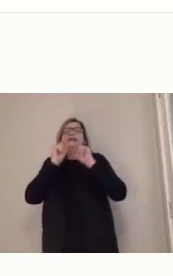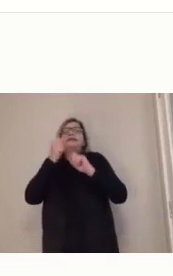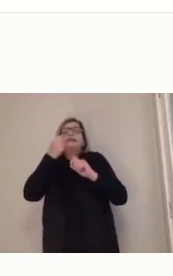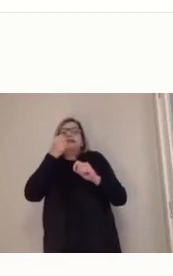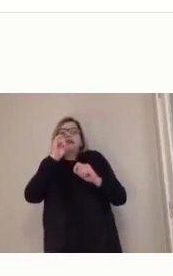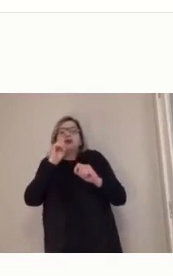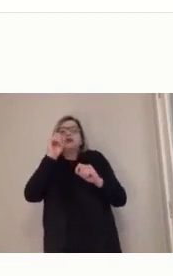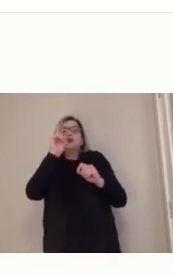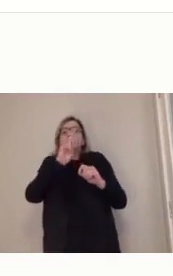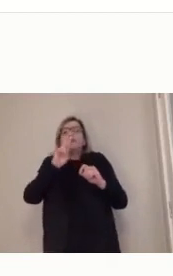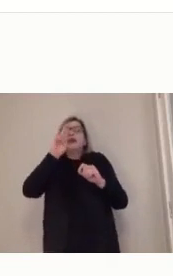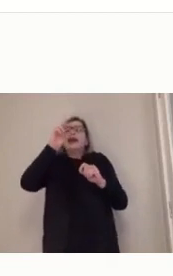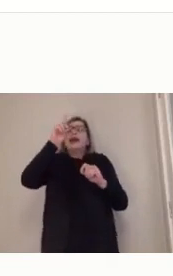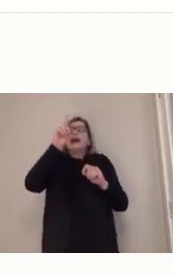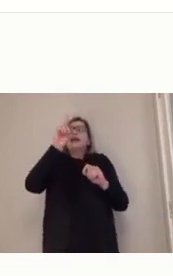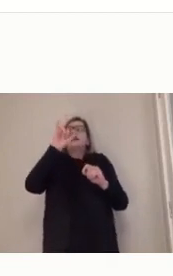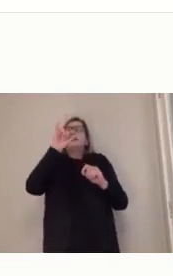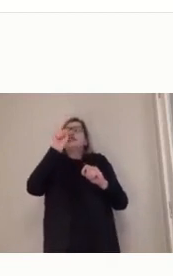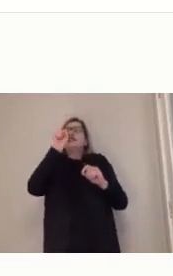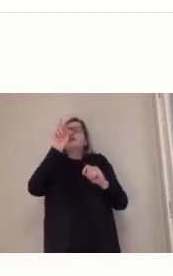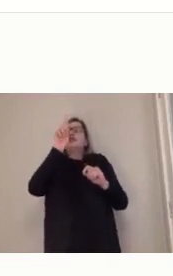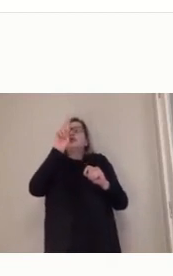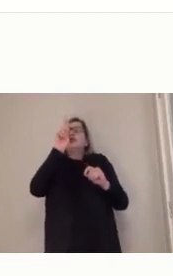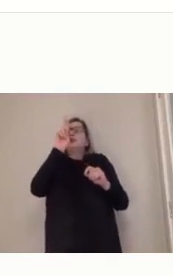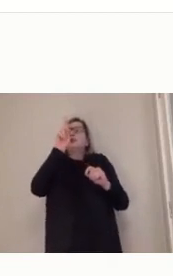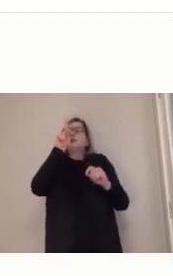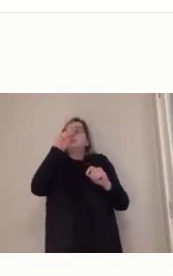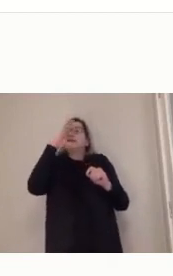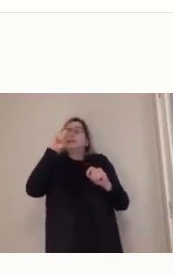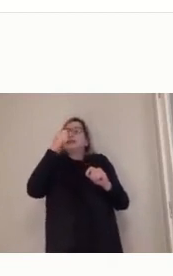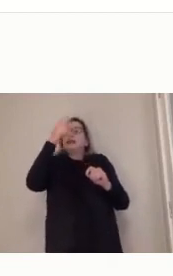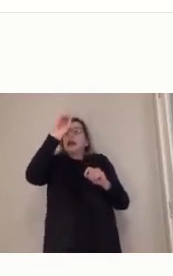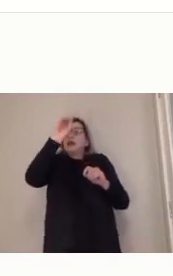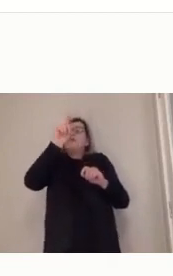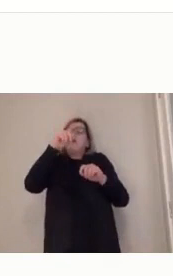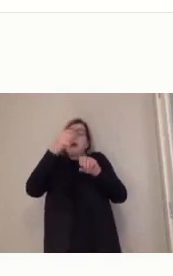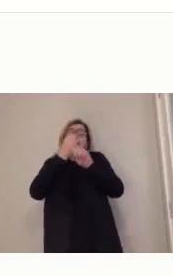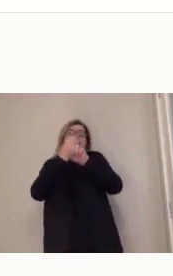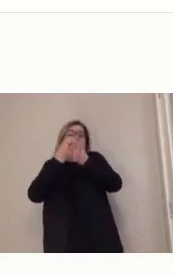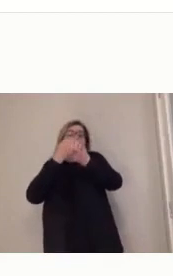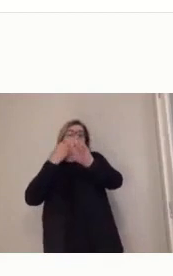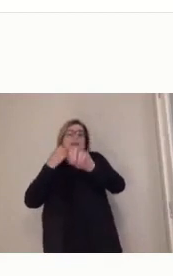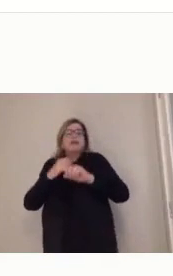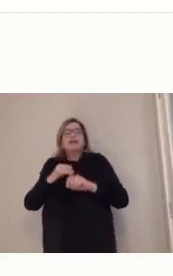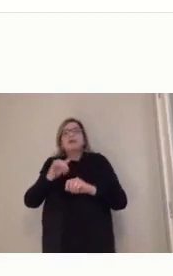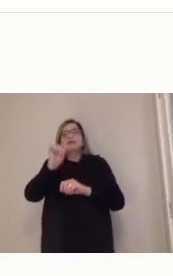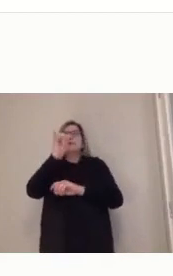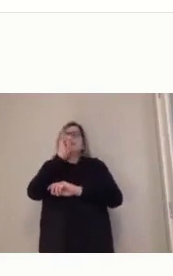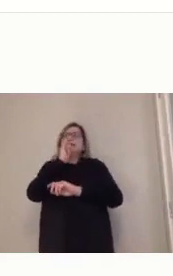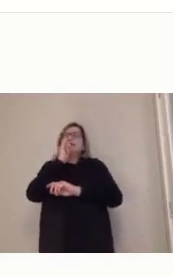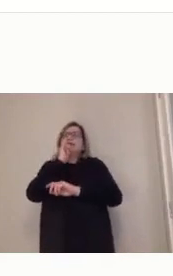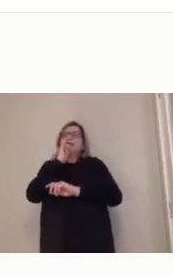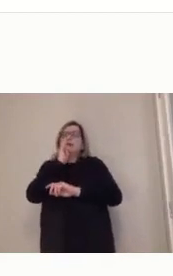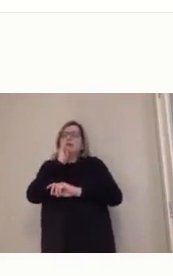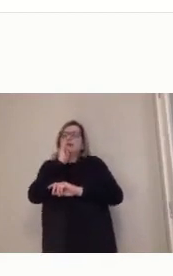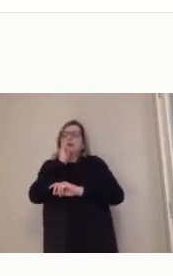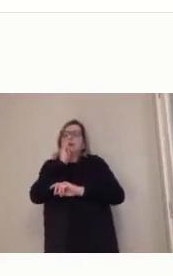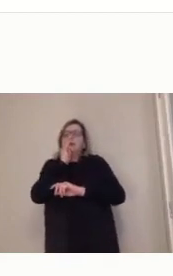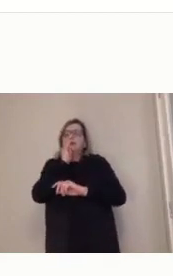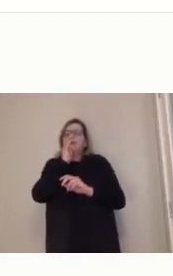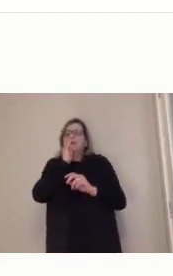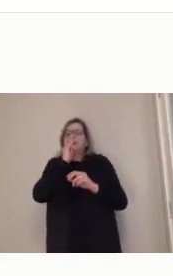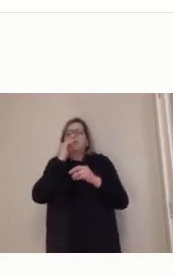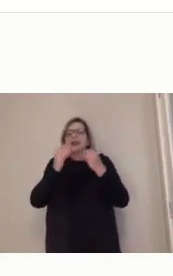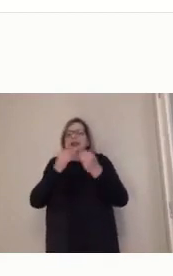a gente está falando também, né, em educação à distância, quando a gente fala, por exemplo, em convergência de